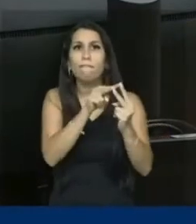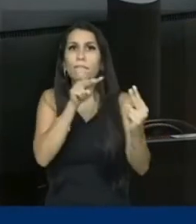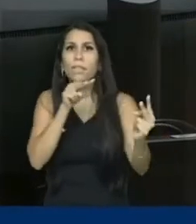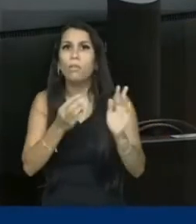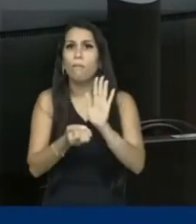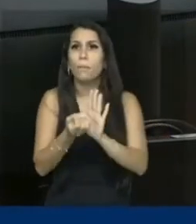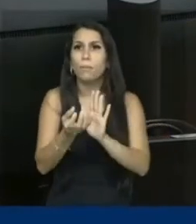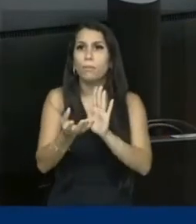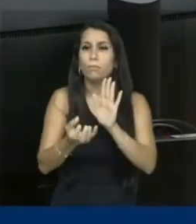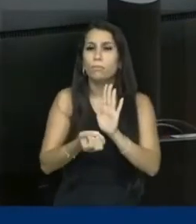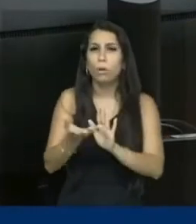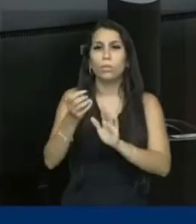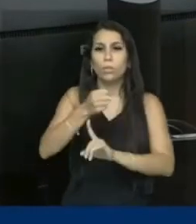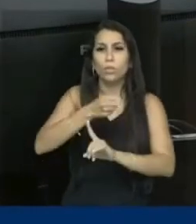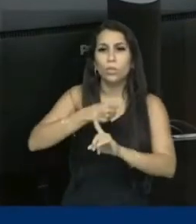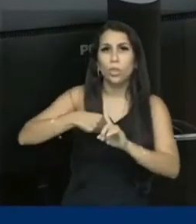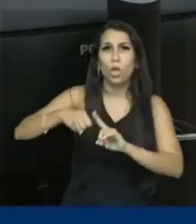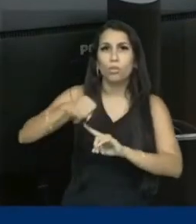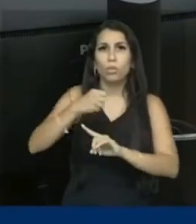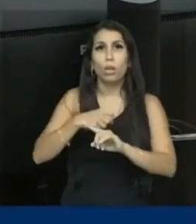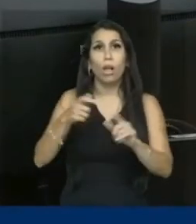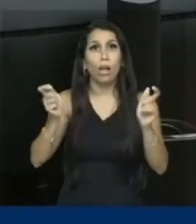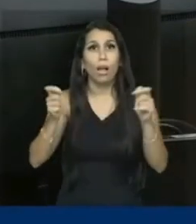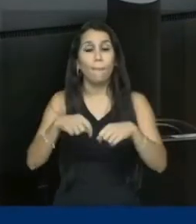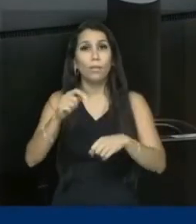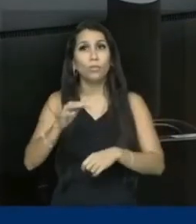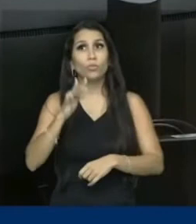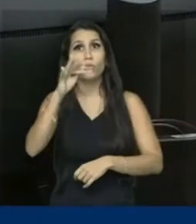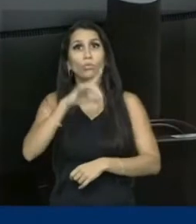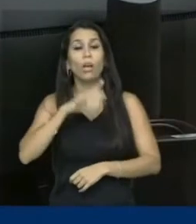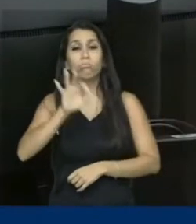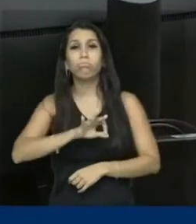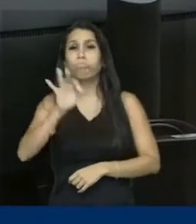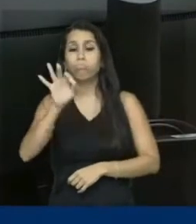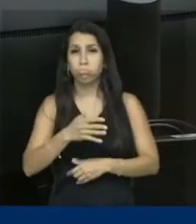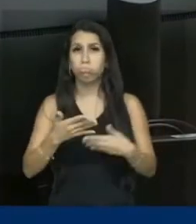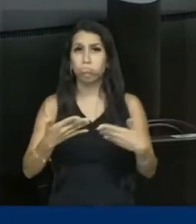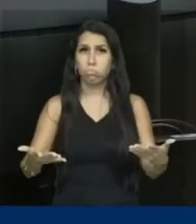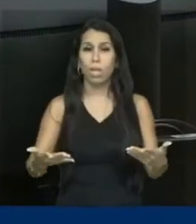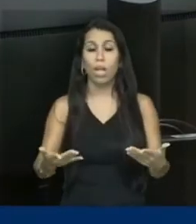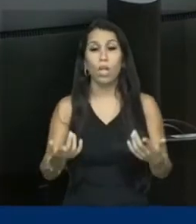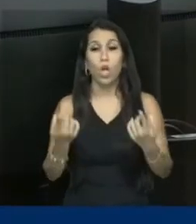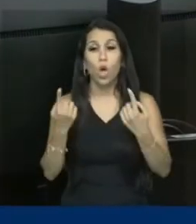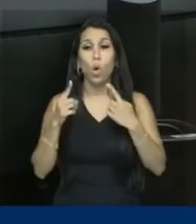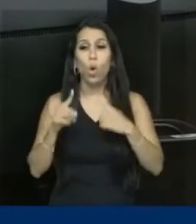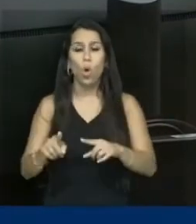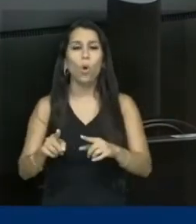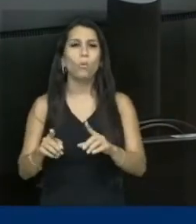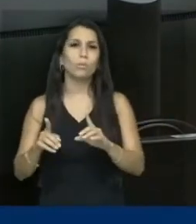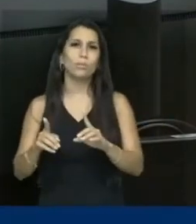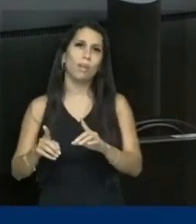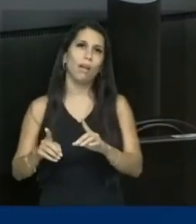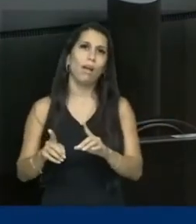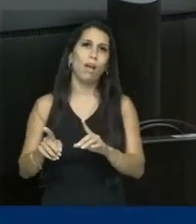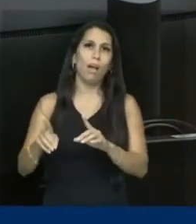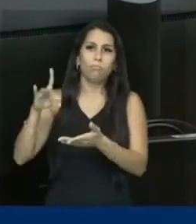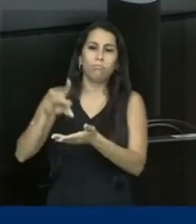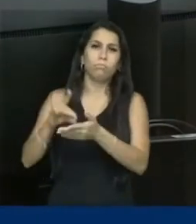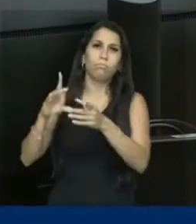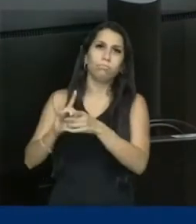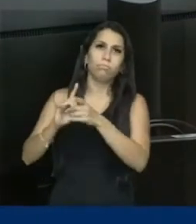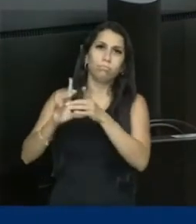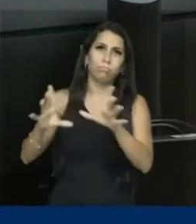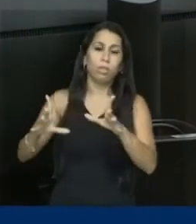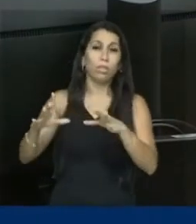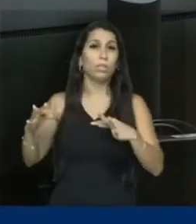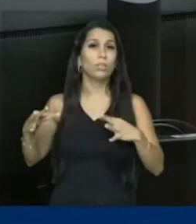em estatísticas que são estatísticas e que depõem contra a lógica democrática que deve perpassar toda